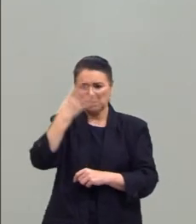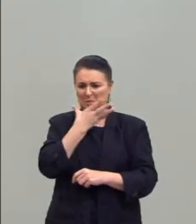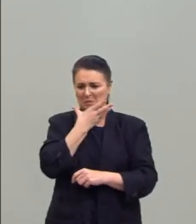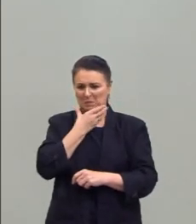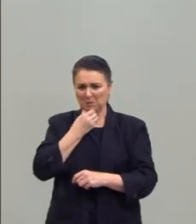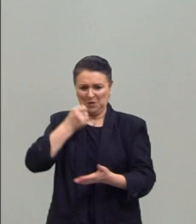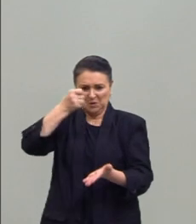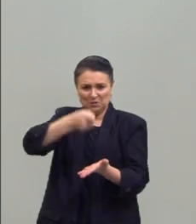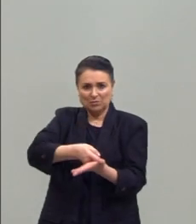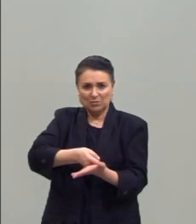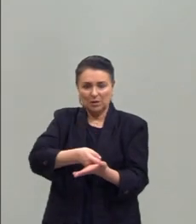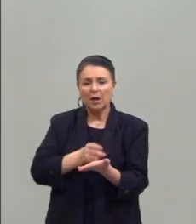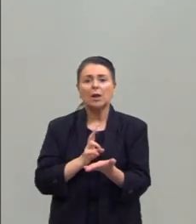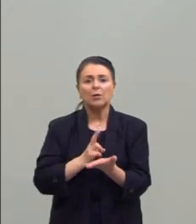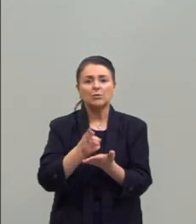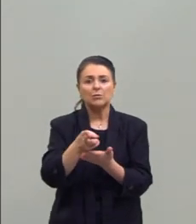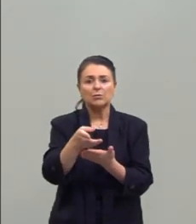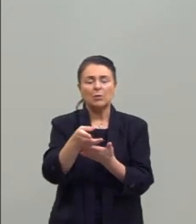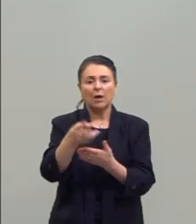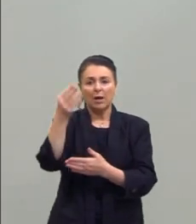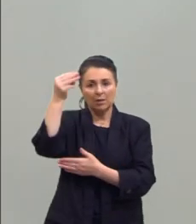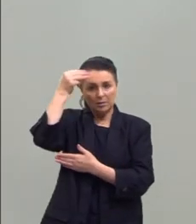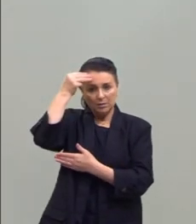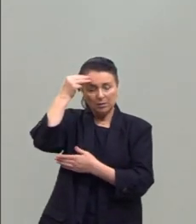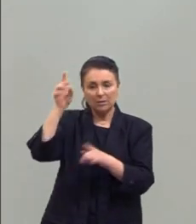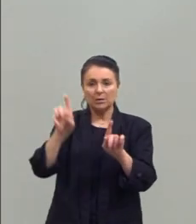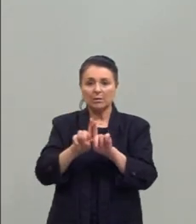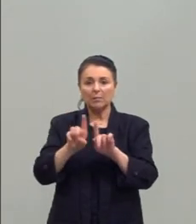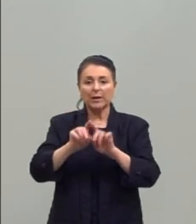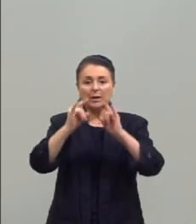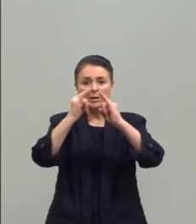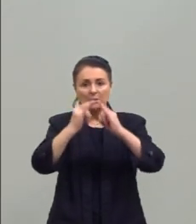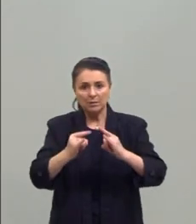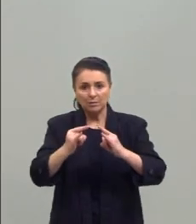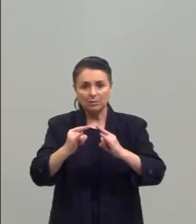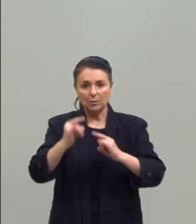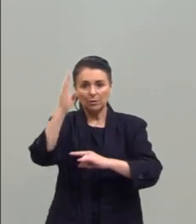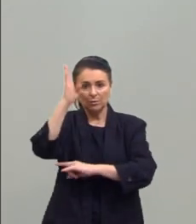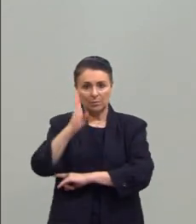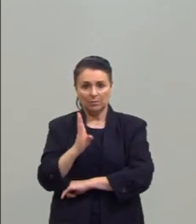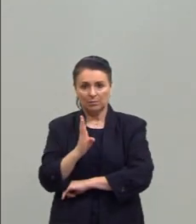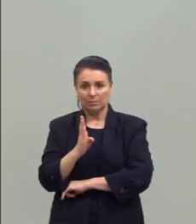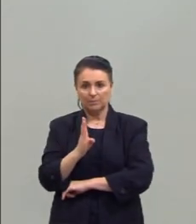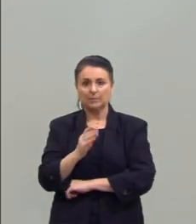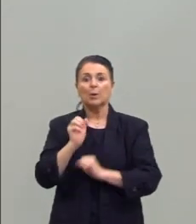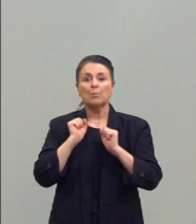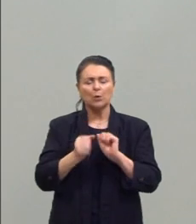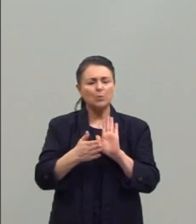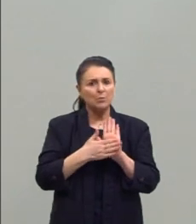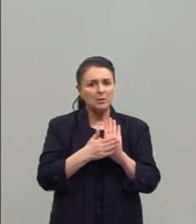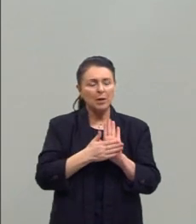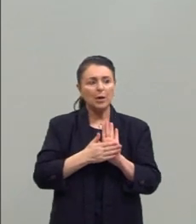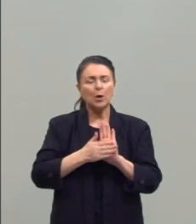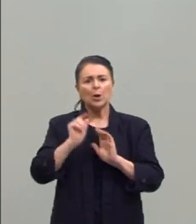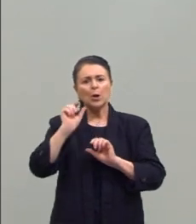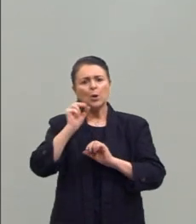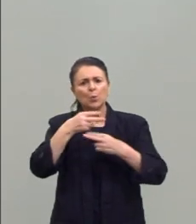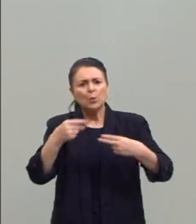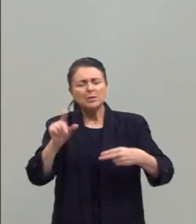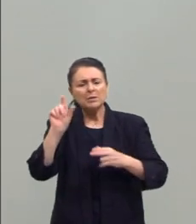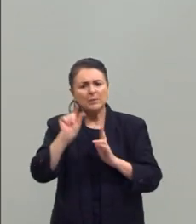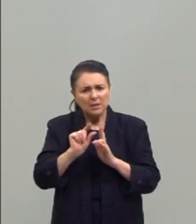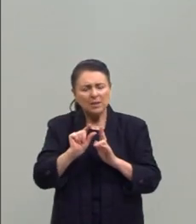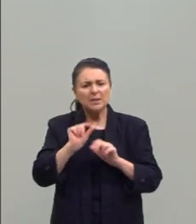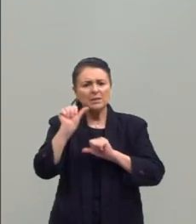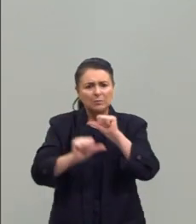infelizmente, perdura, não só na mentalidade, como também nas instituições. então eu posso propor pequenas alterações nessas leis que